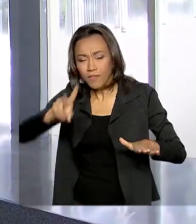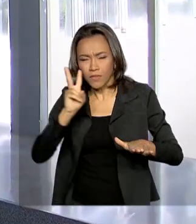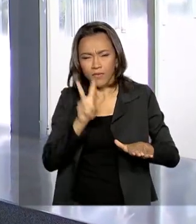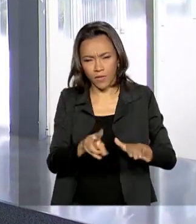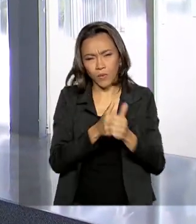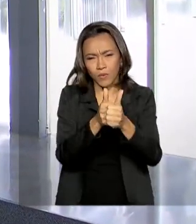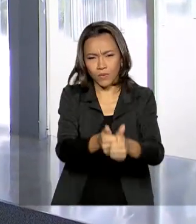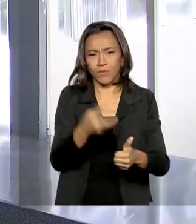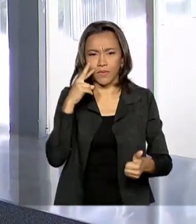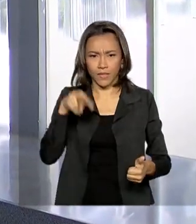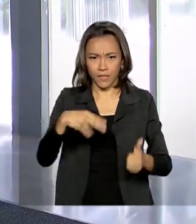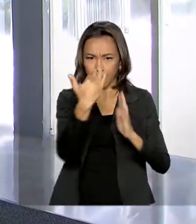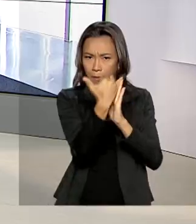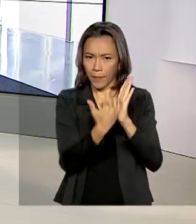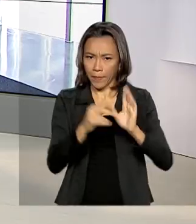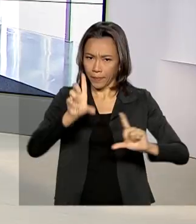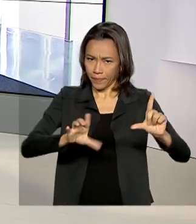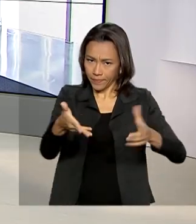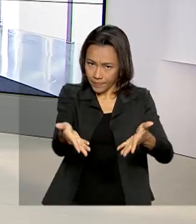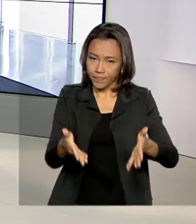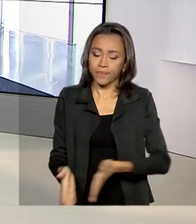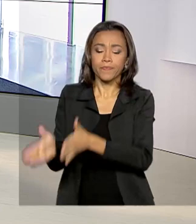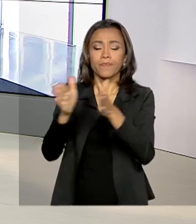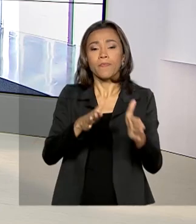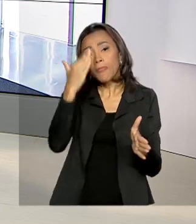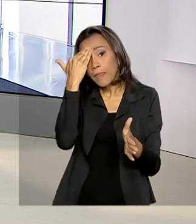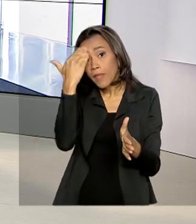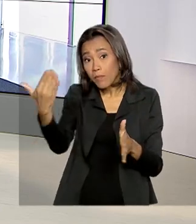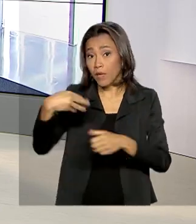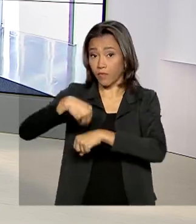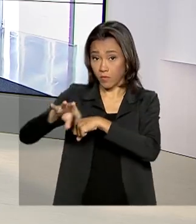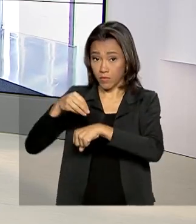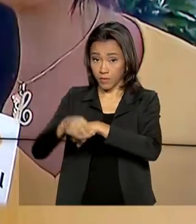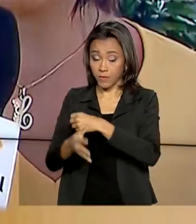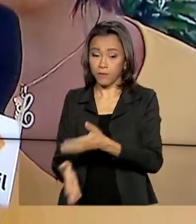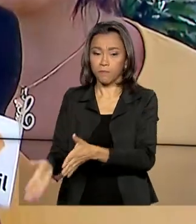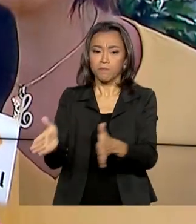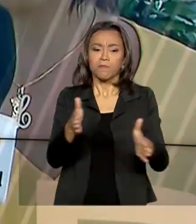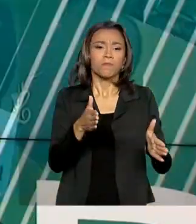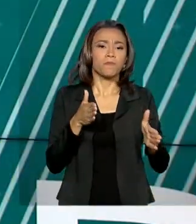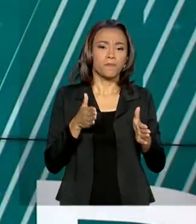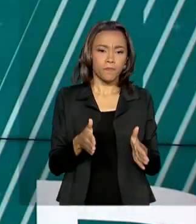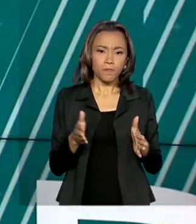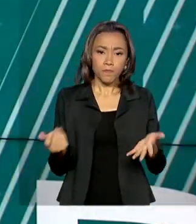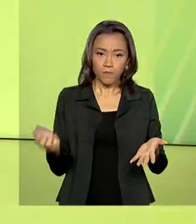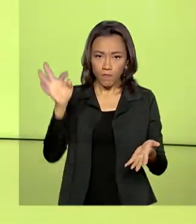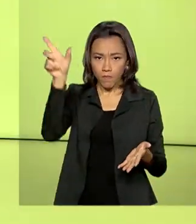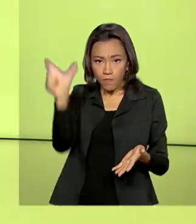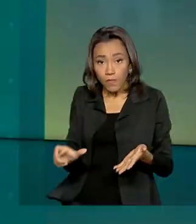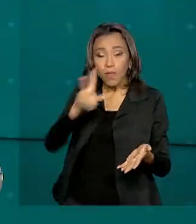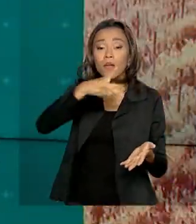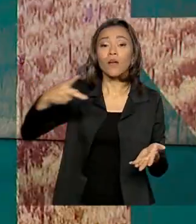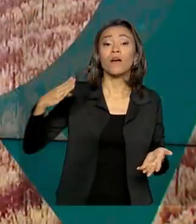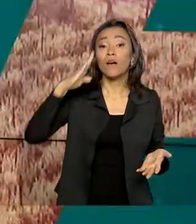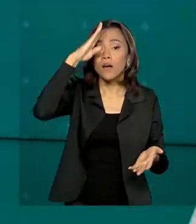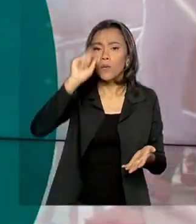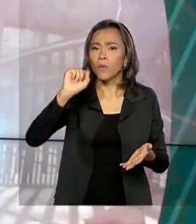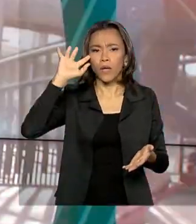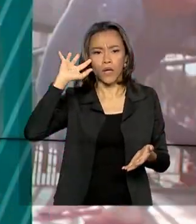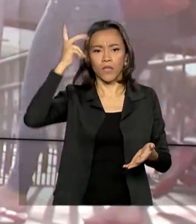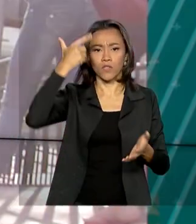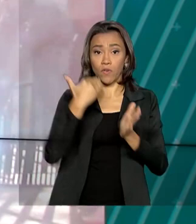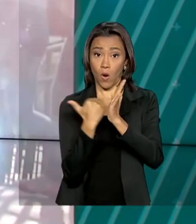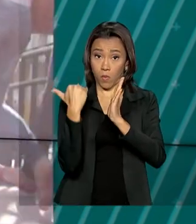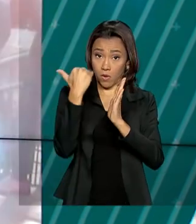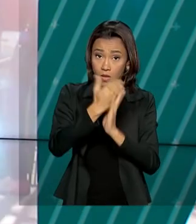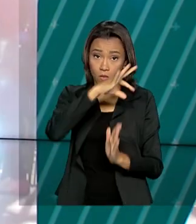longo da nossa programação. Renata. Obrigada pelas informações, Luciana. E o presidente Jair Bolsonaro decidiu aumentar o